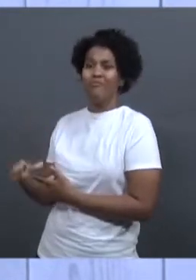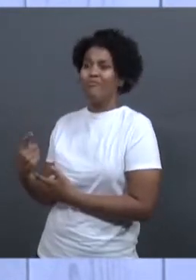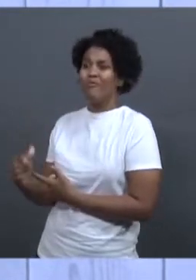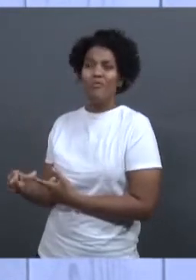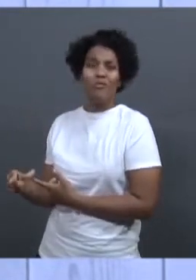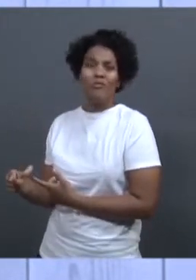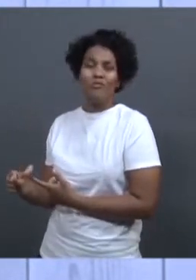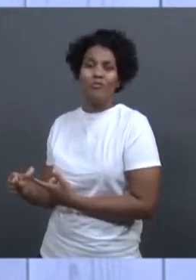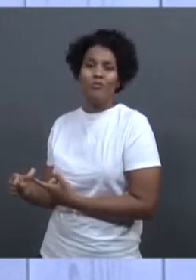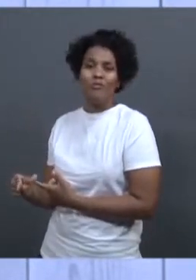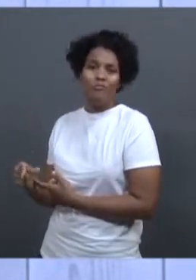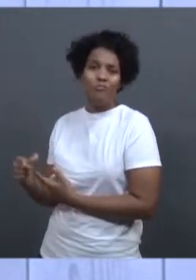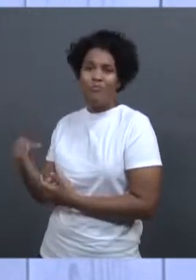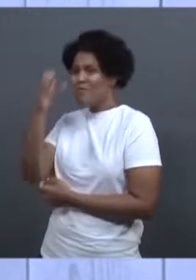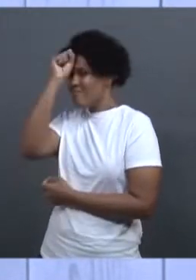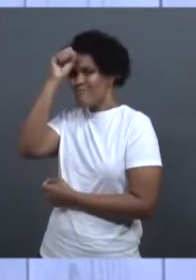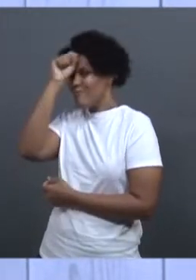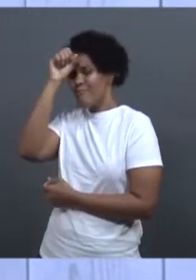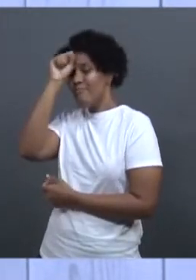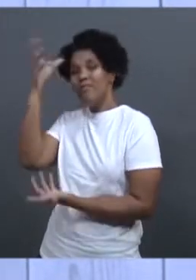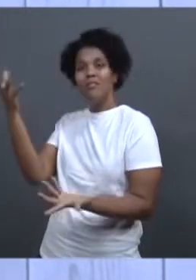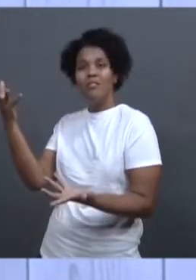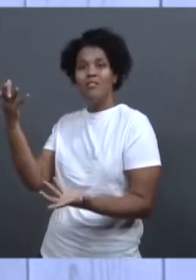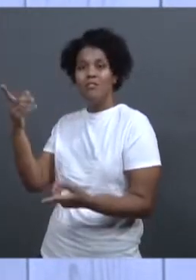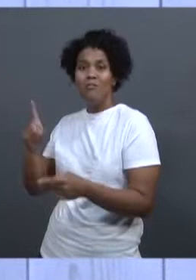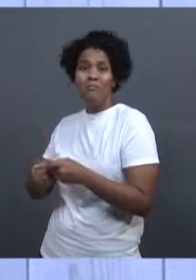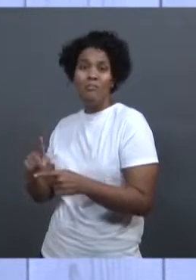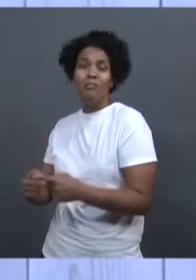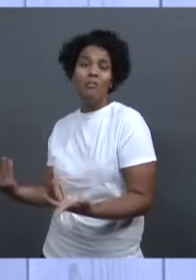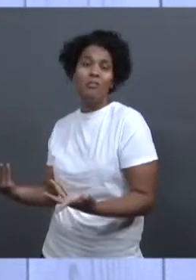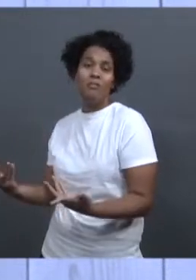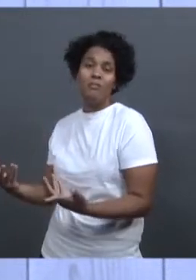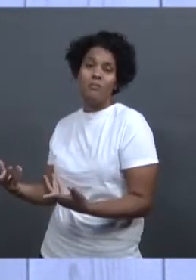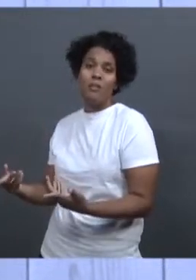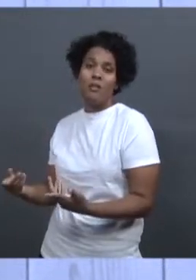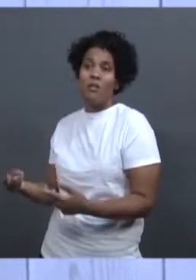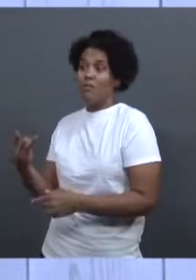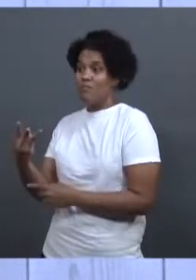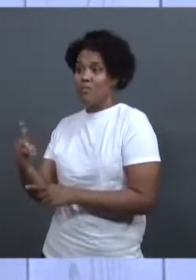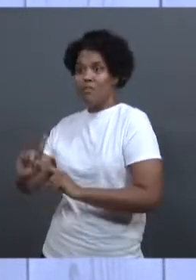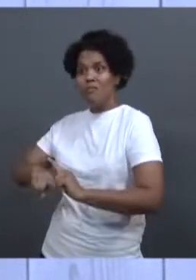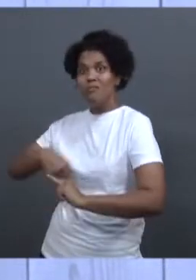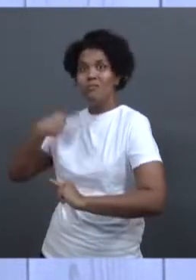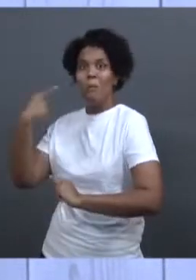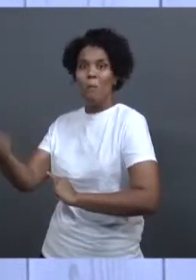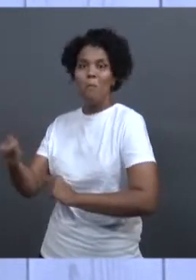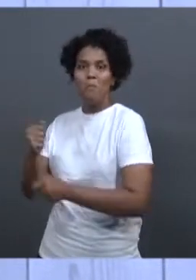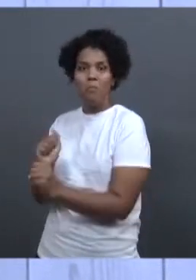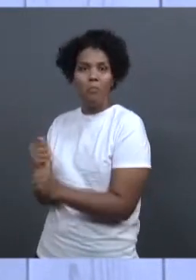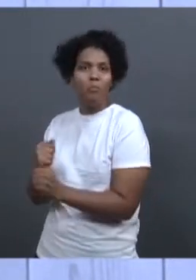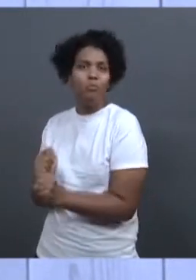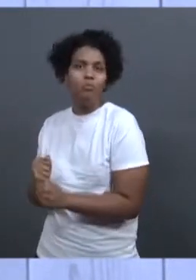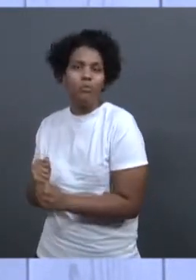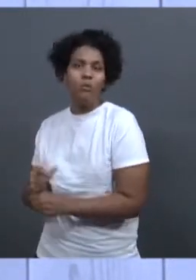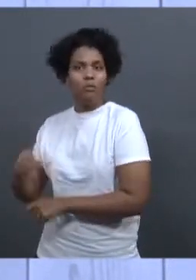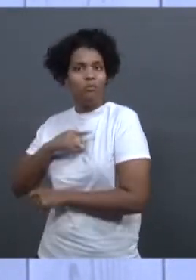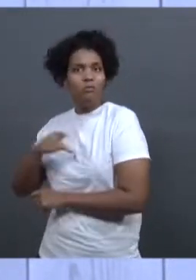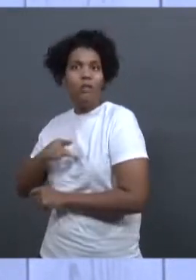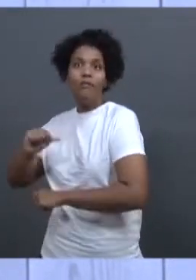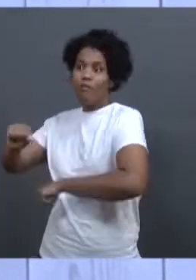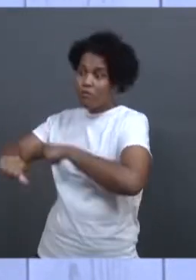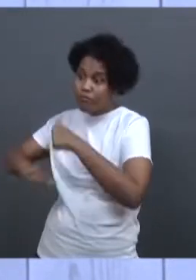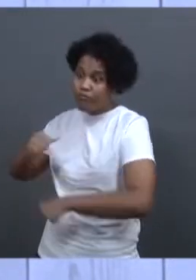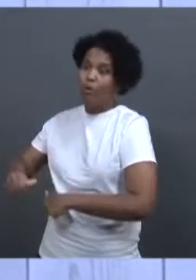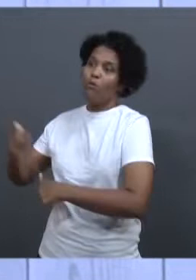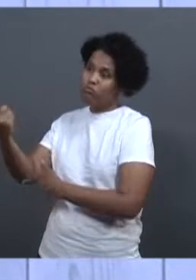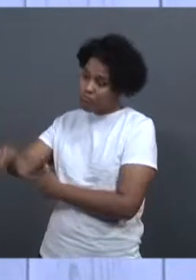episódio, porque pouco mais de três anos depois tivemos um outro, um acidente semelhante,